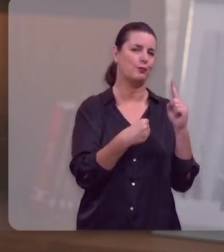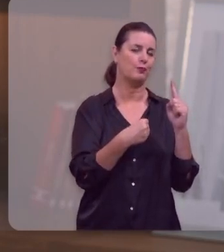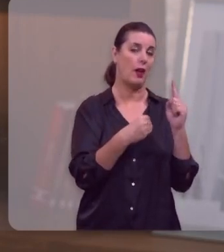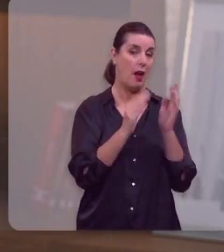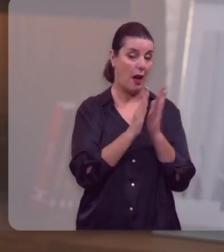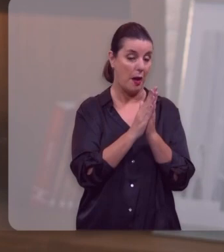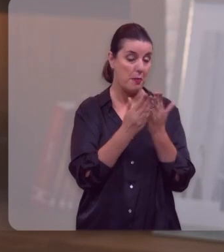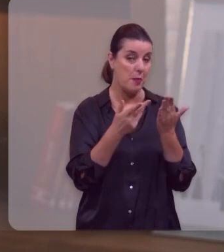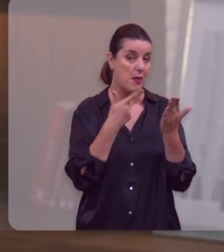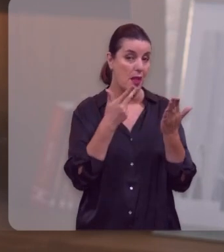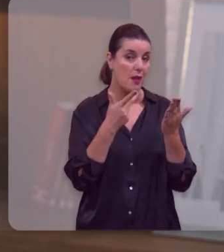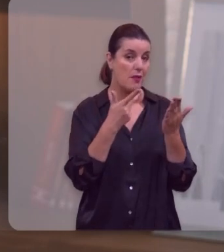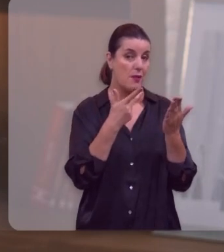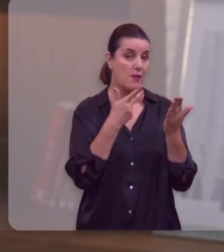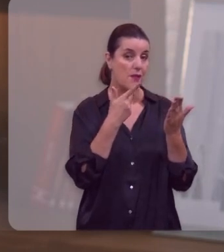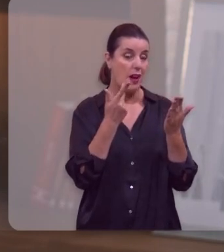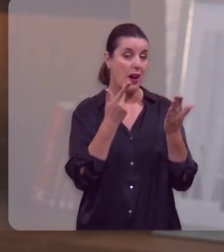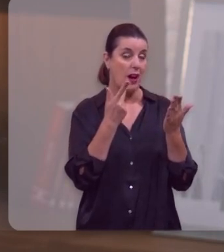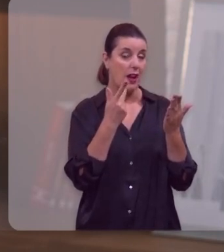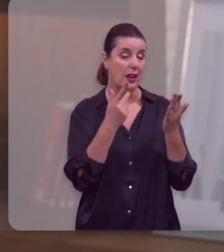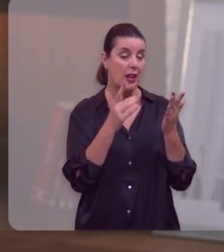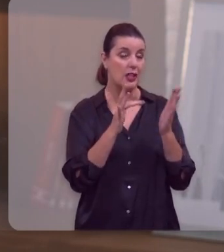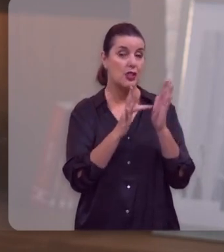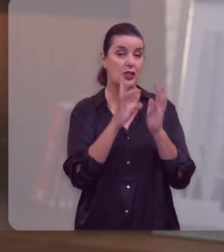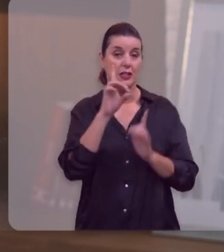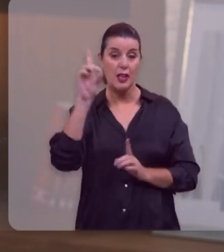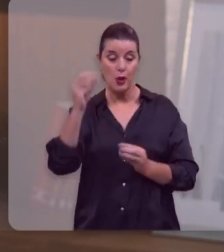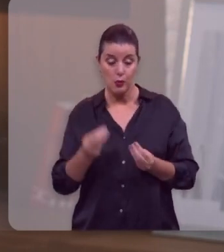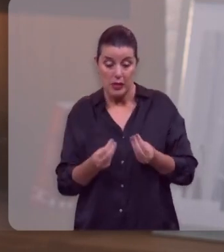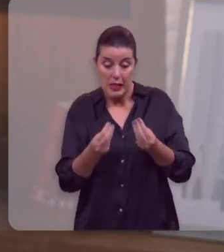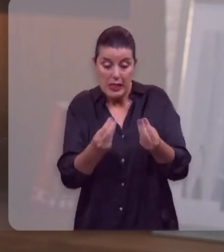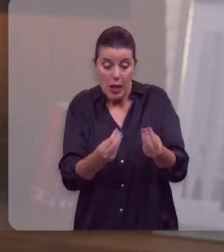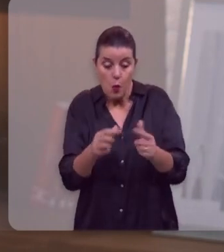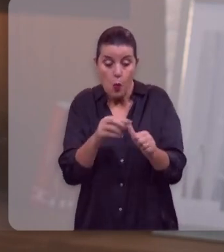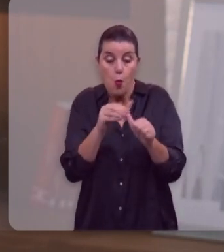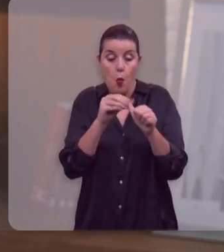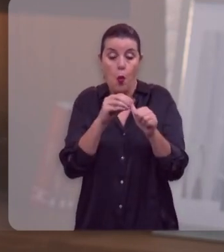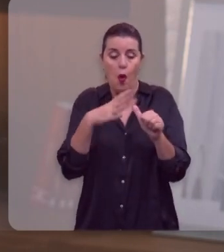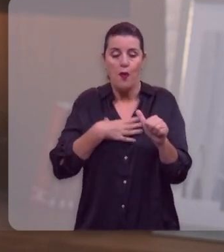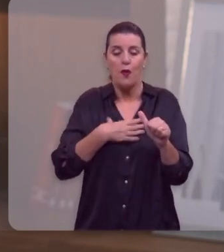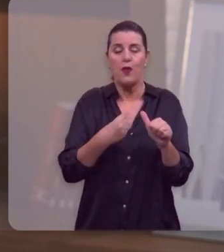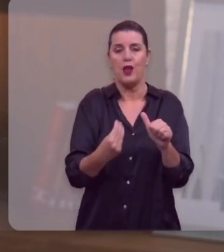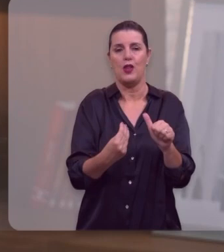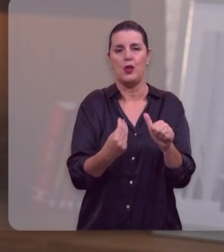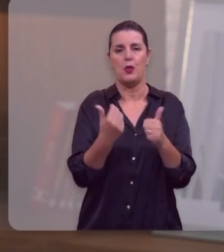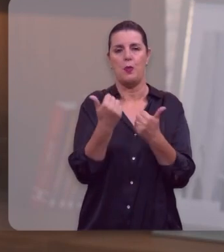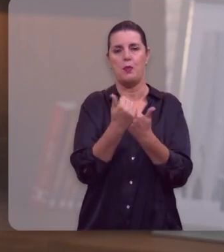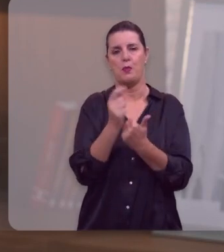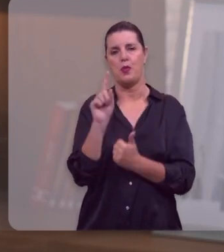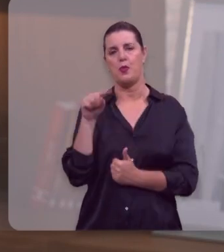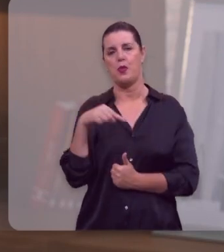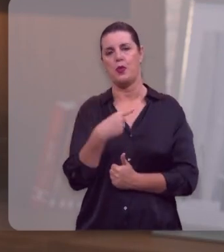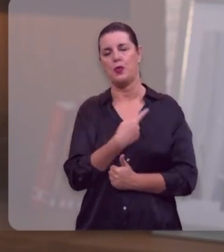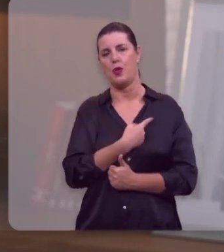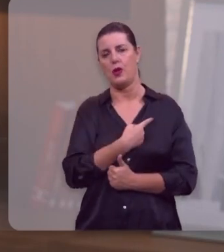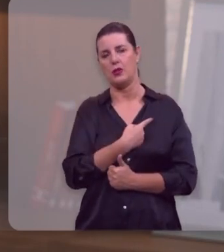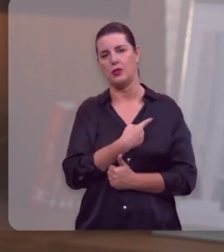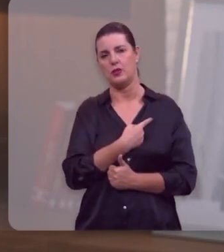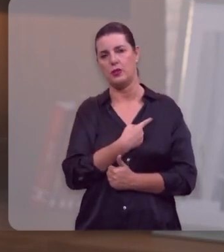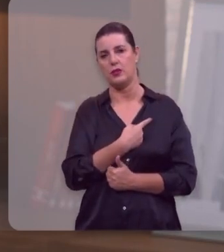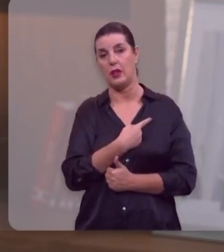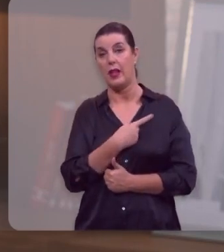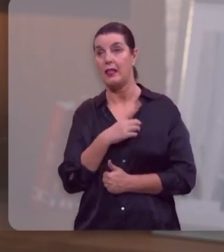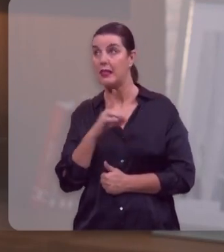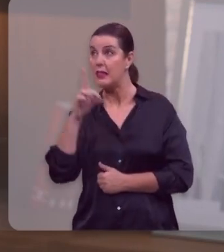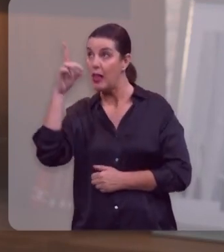seu próprio Filho, antes por todos nós o entregou. O justo deu a